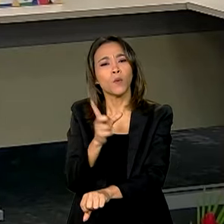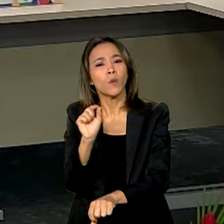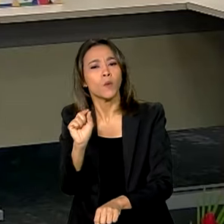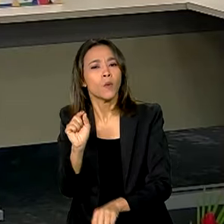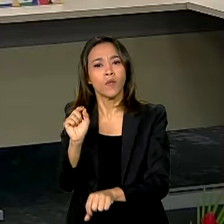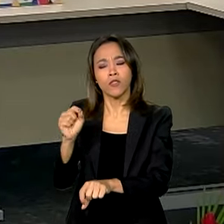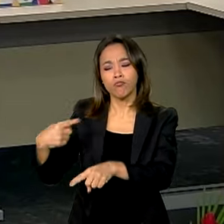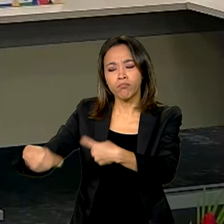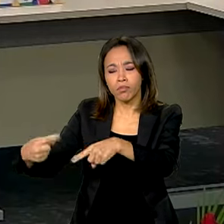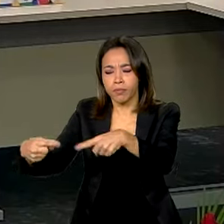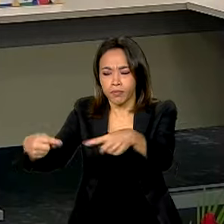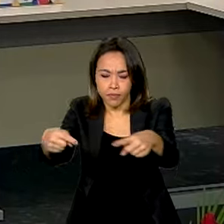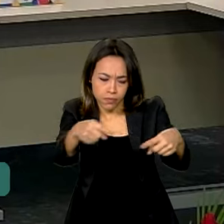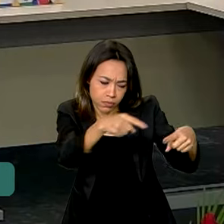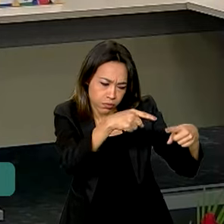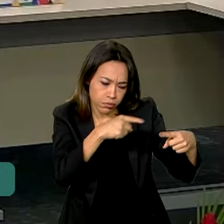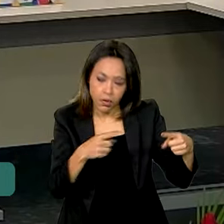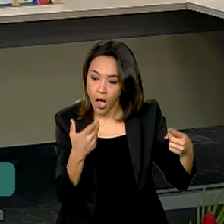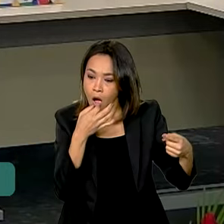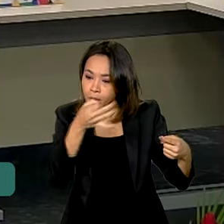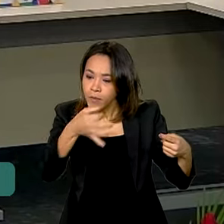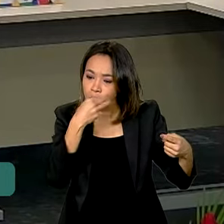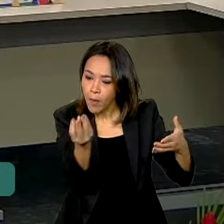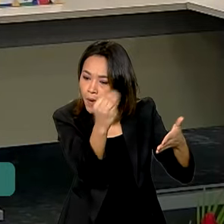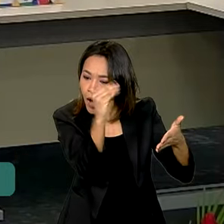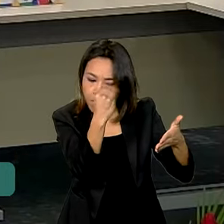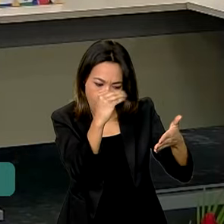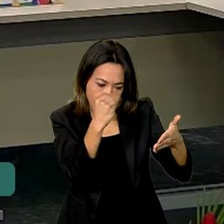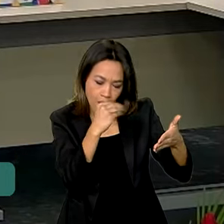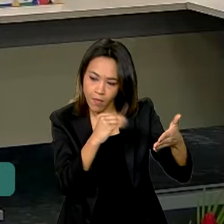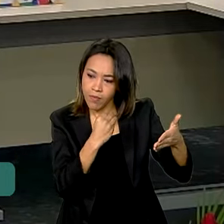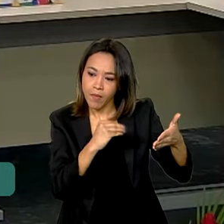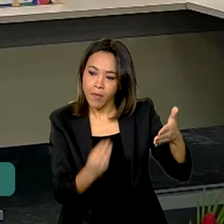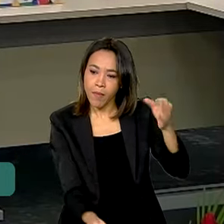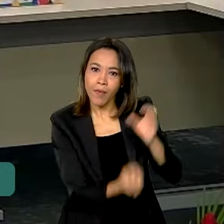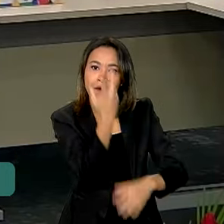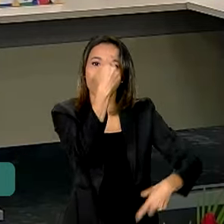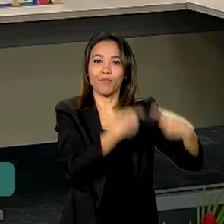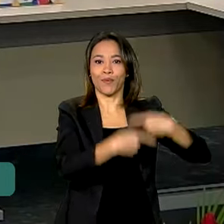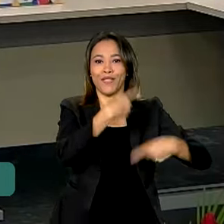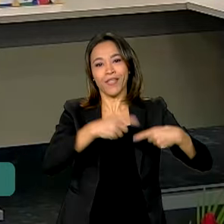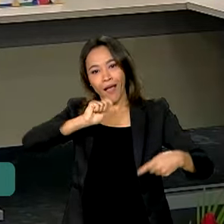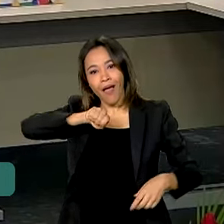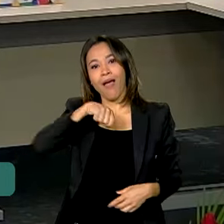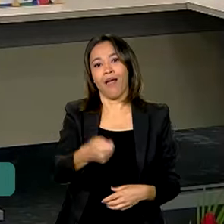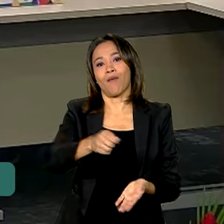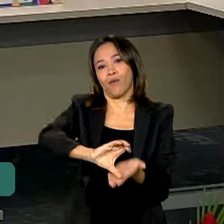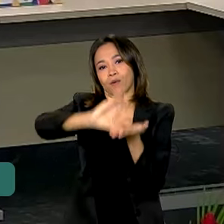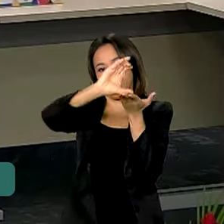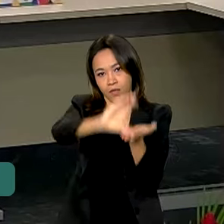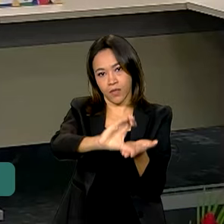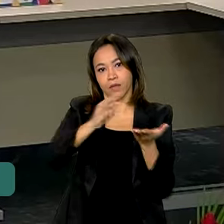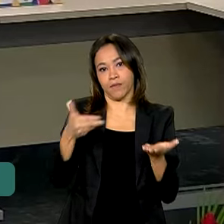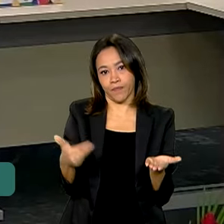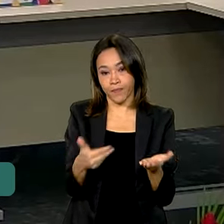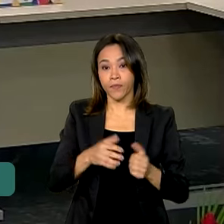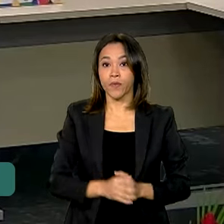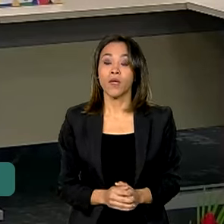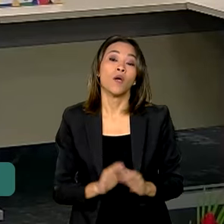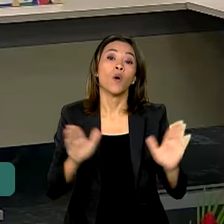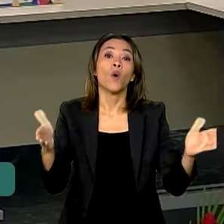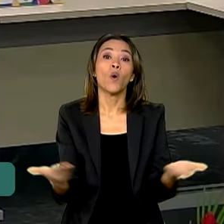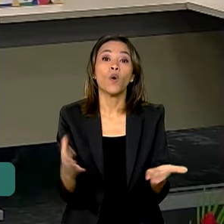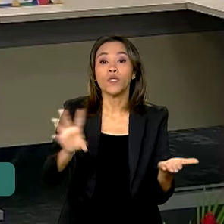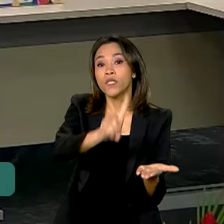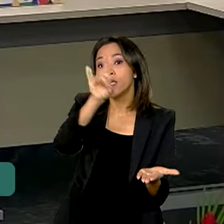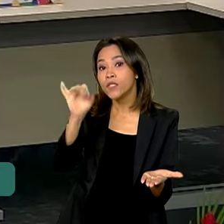e fazer política, que é hoje o Conselho Nacional de Política Indigenista. Hoje é dia